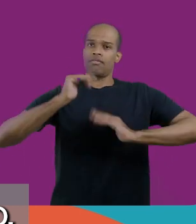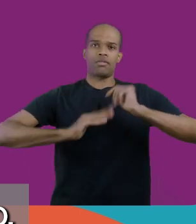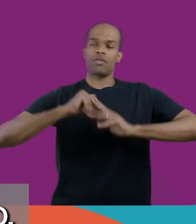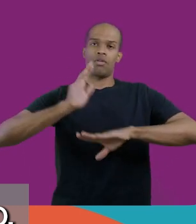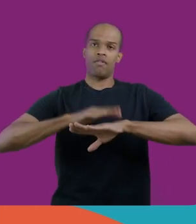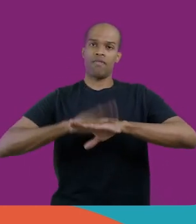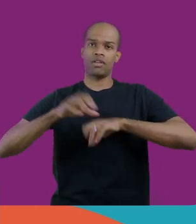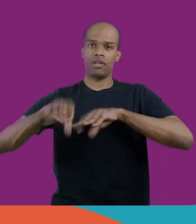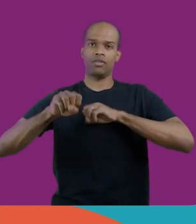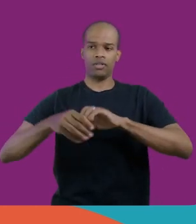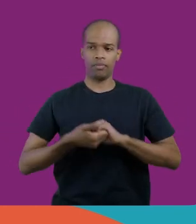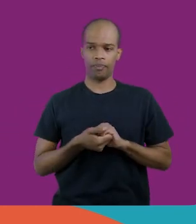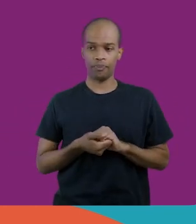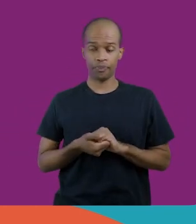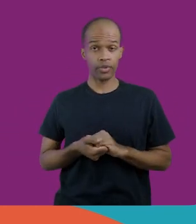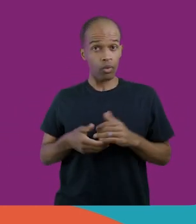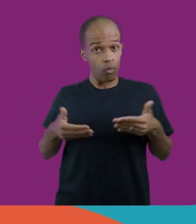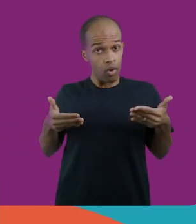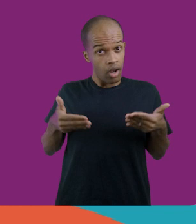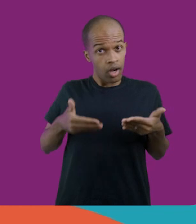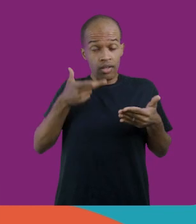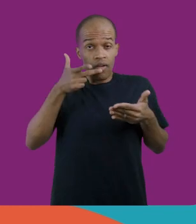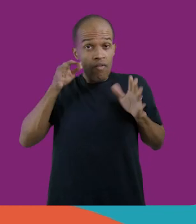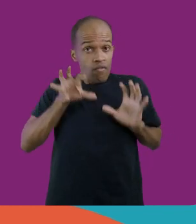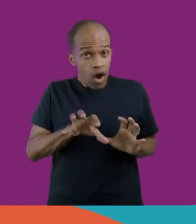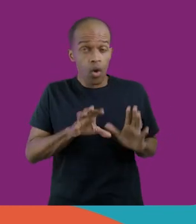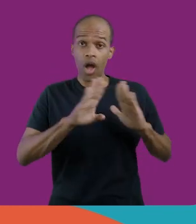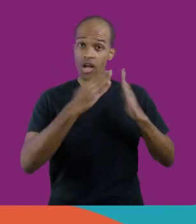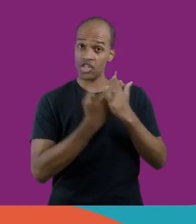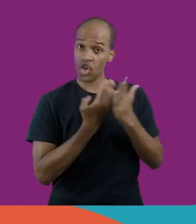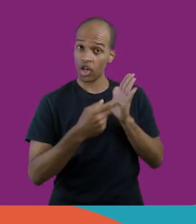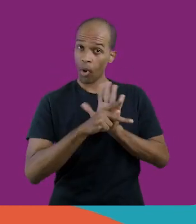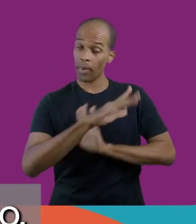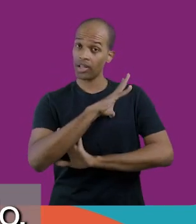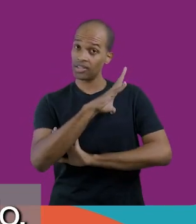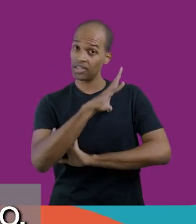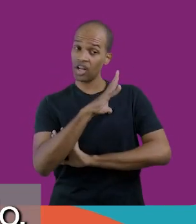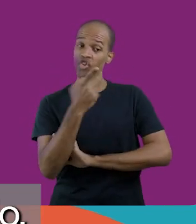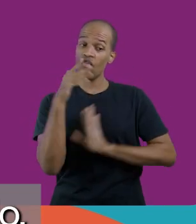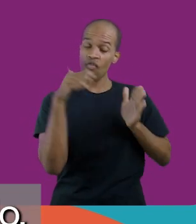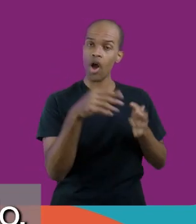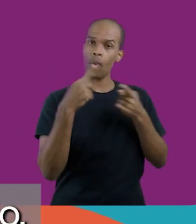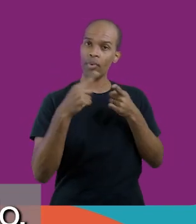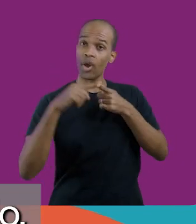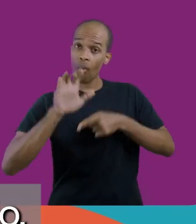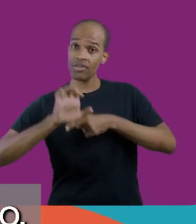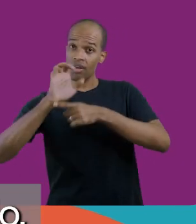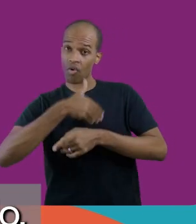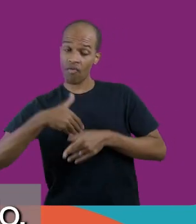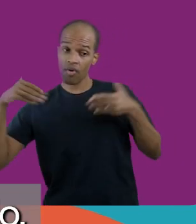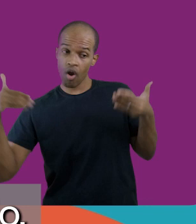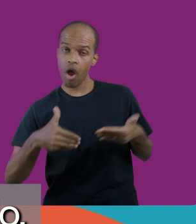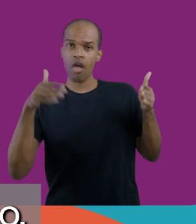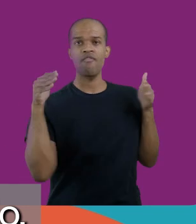feitas na educação. Então, me refiro, nesse caso específico, às escolas urbanas, porque o Estado Presente